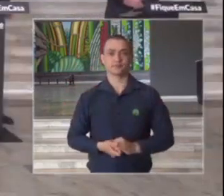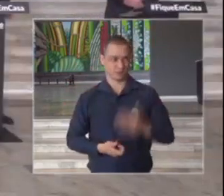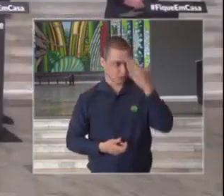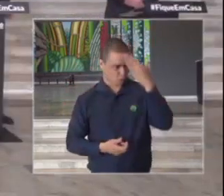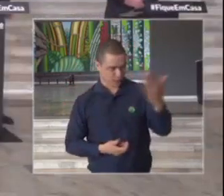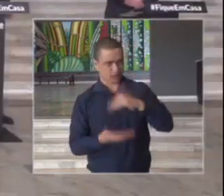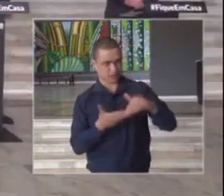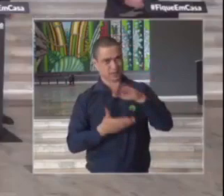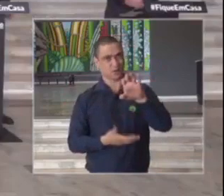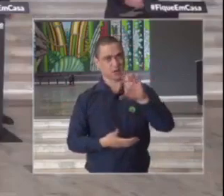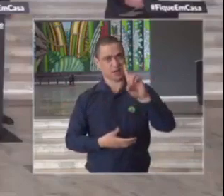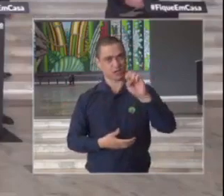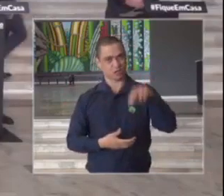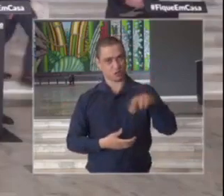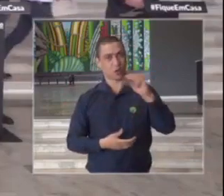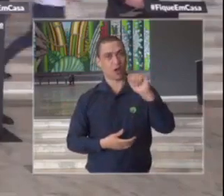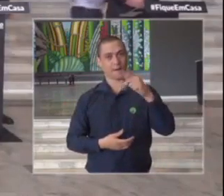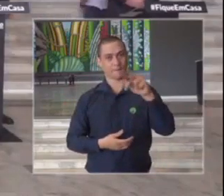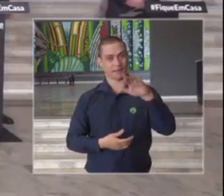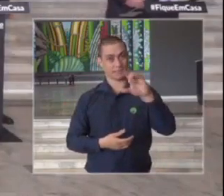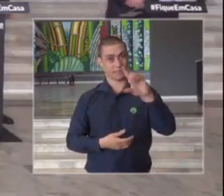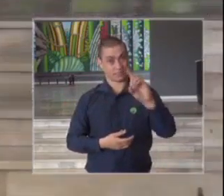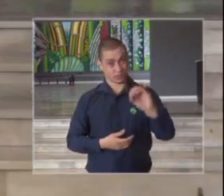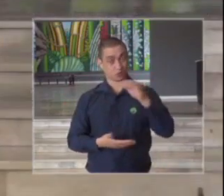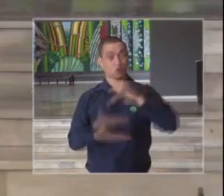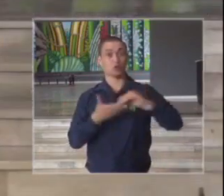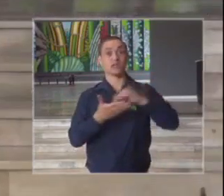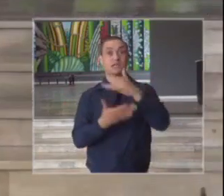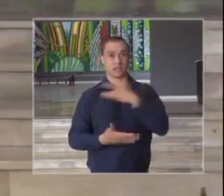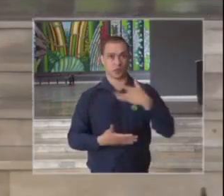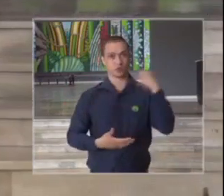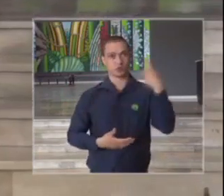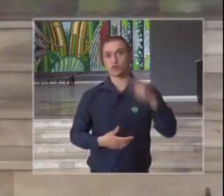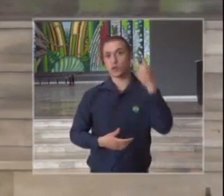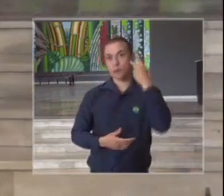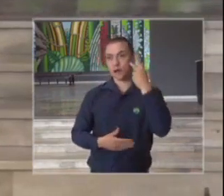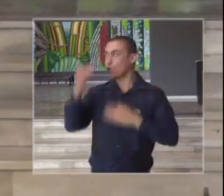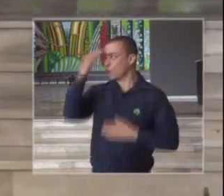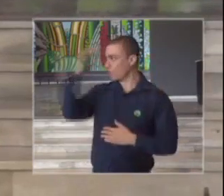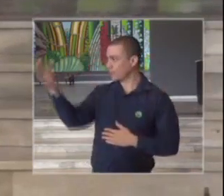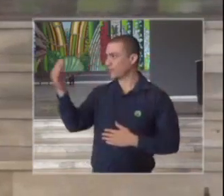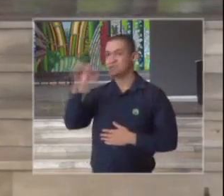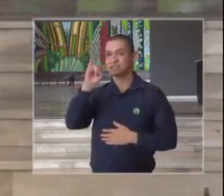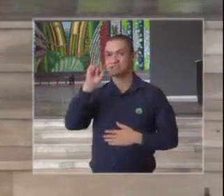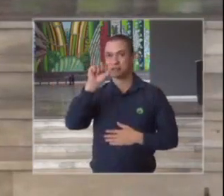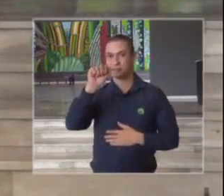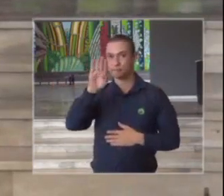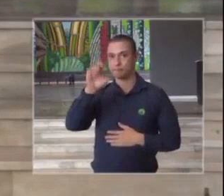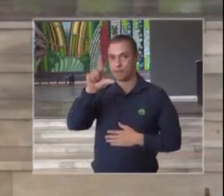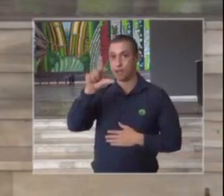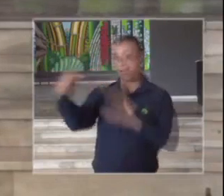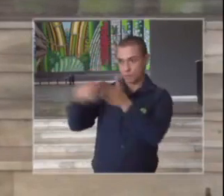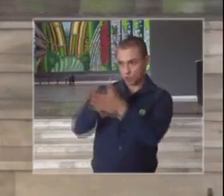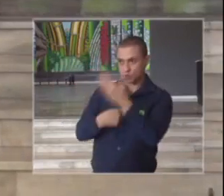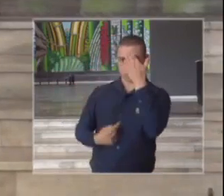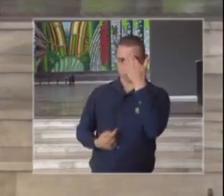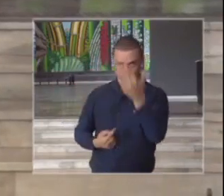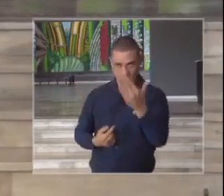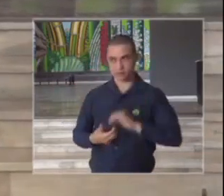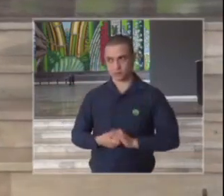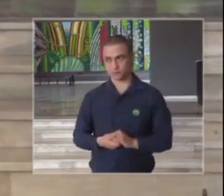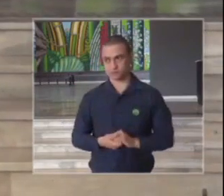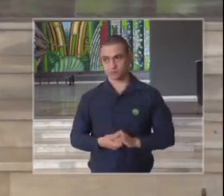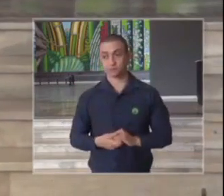Edson Aparecido secretário de saúde da cidade de São Paulo obrigado Isabel Mega pela sua pergunta pelas suas